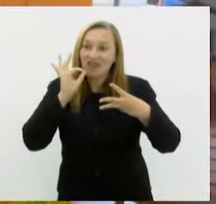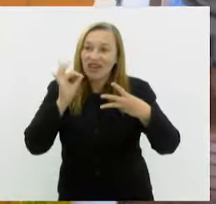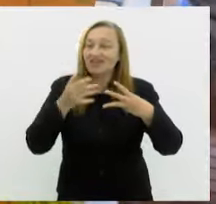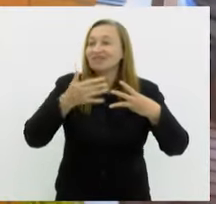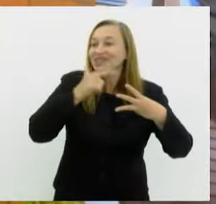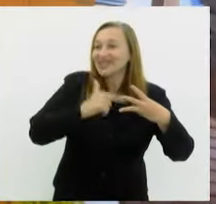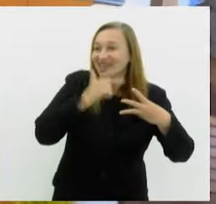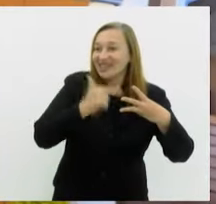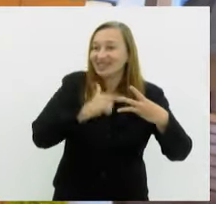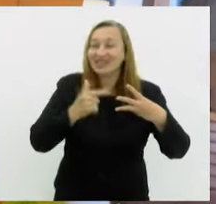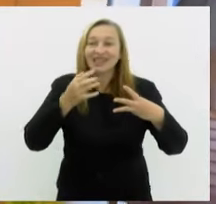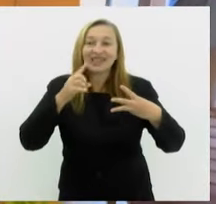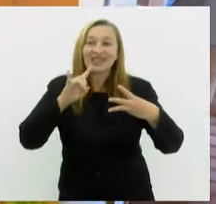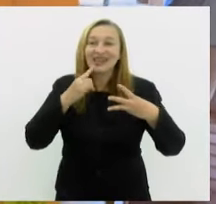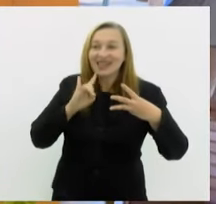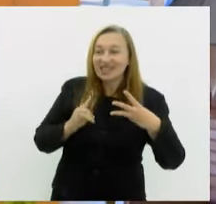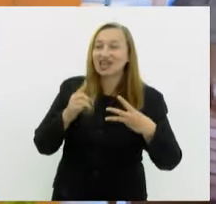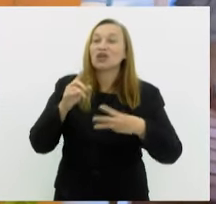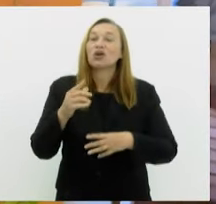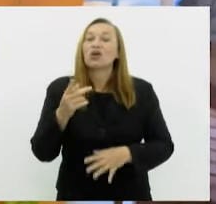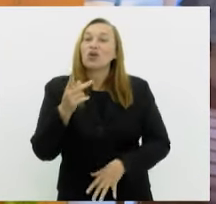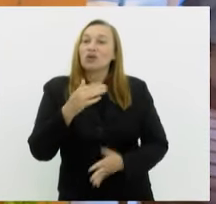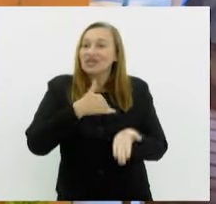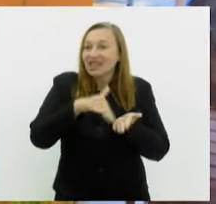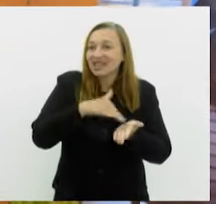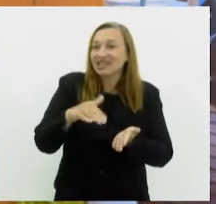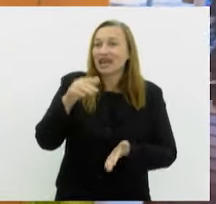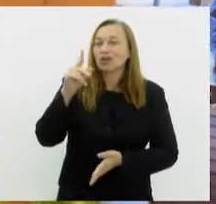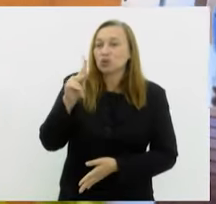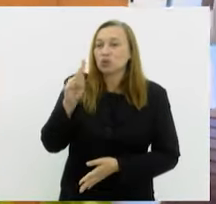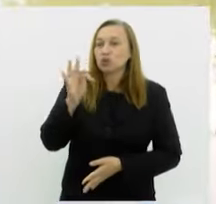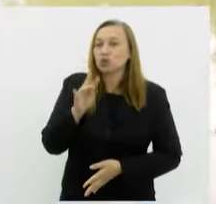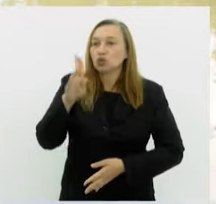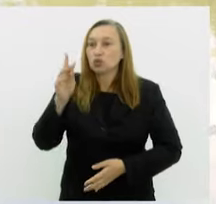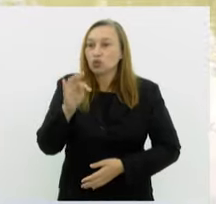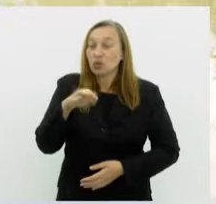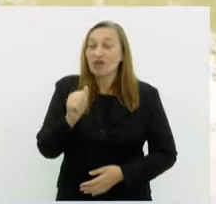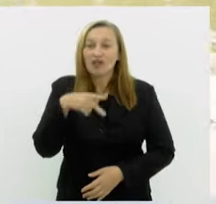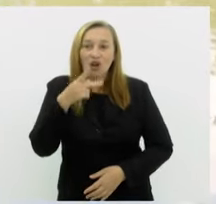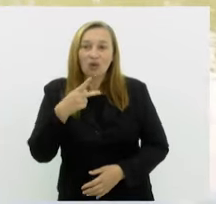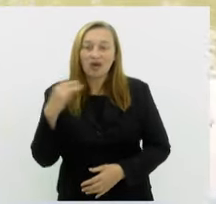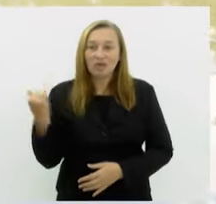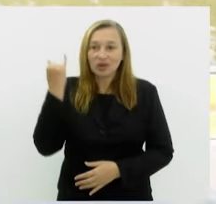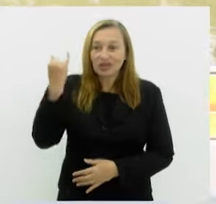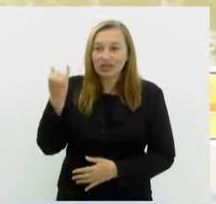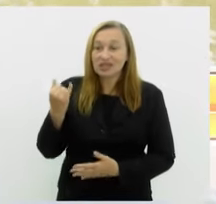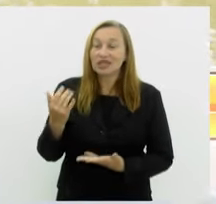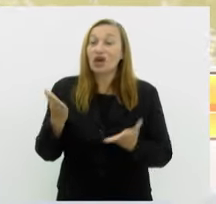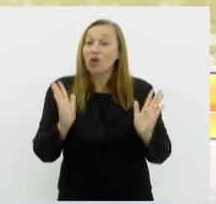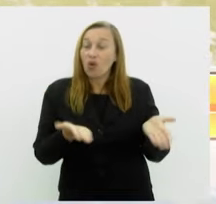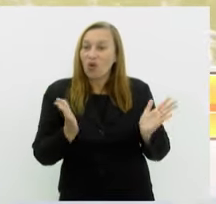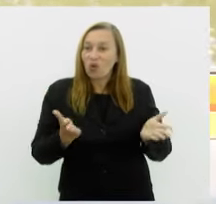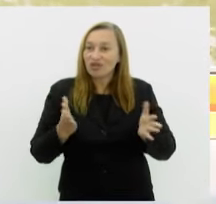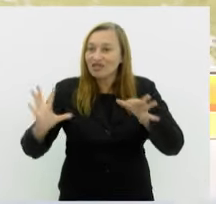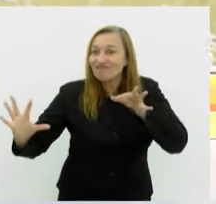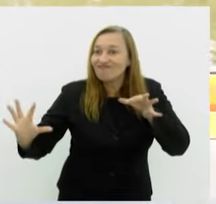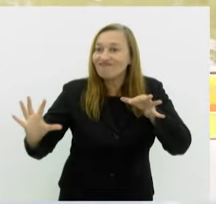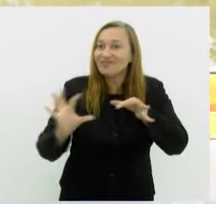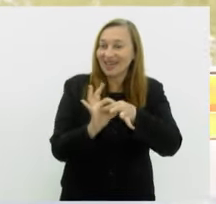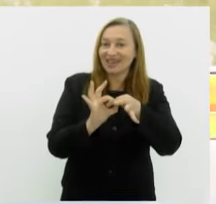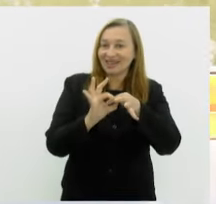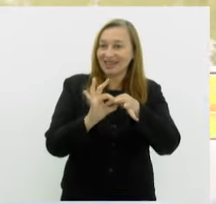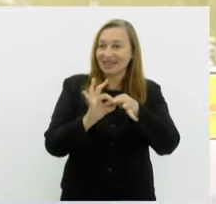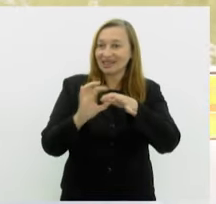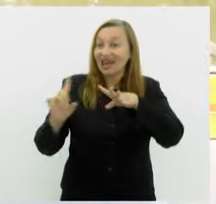secretário estadual de Turismo, Gustavo Tutuca, reforçou a importância do evento. A palavra de ordem aqui nesse evento hoje é a integração. A integração